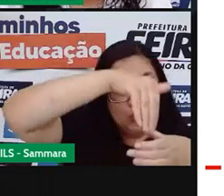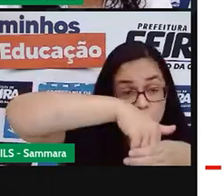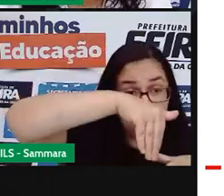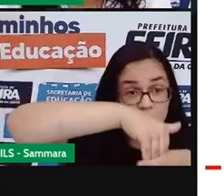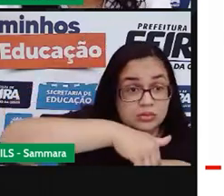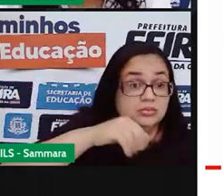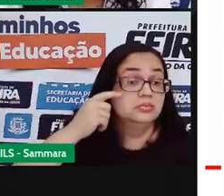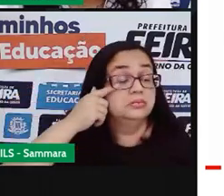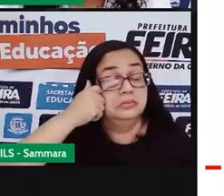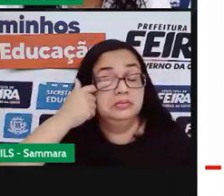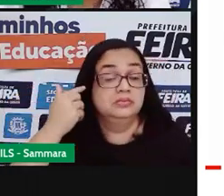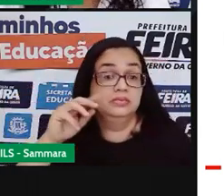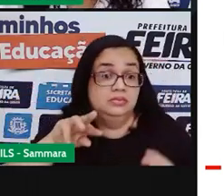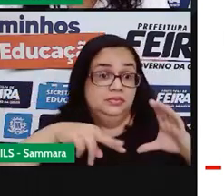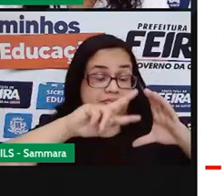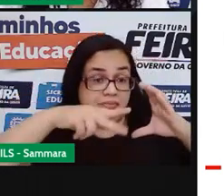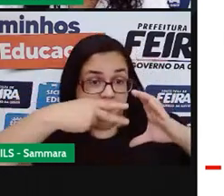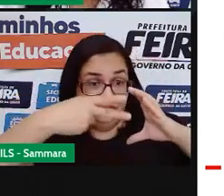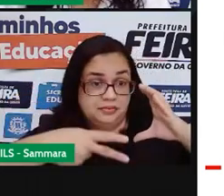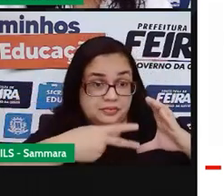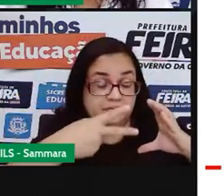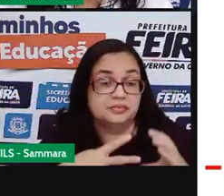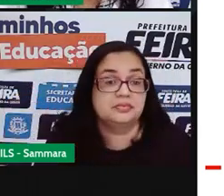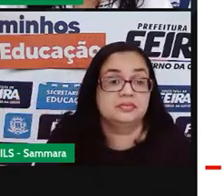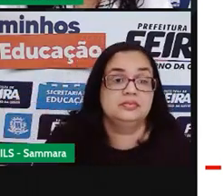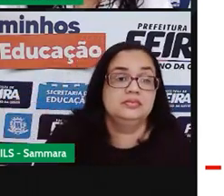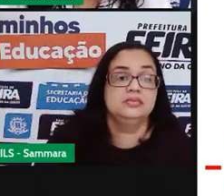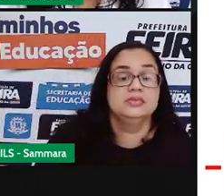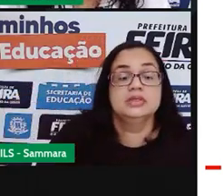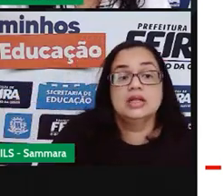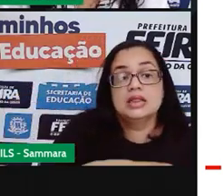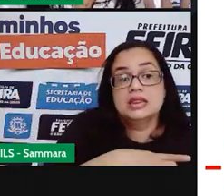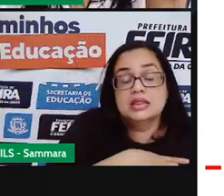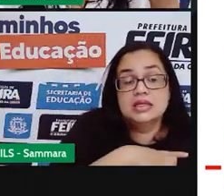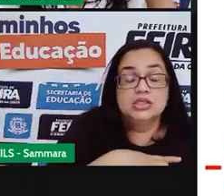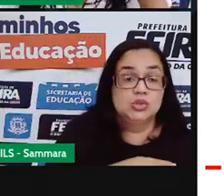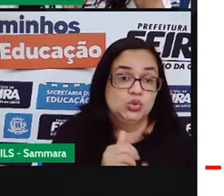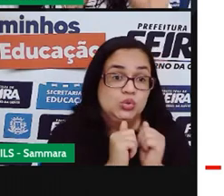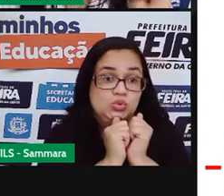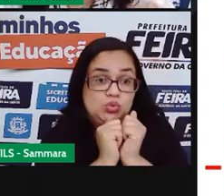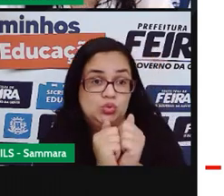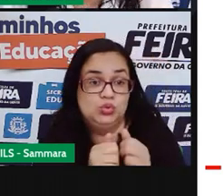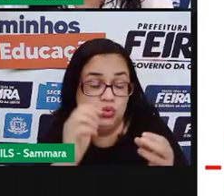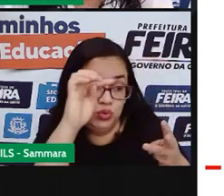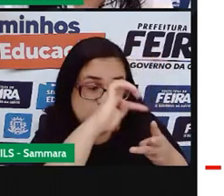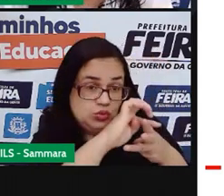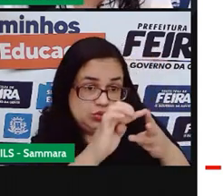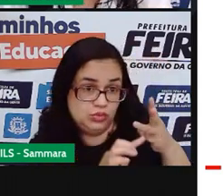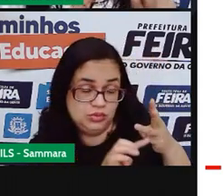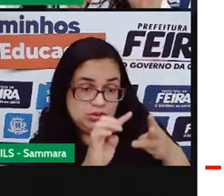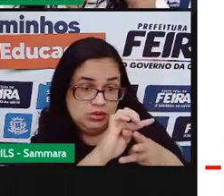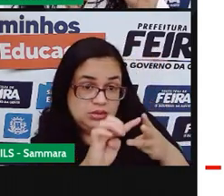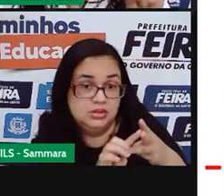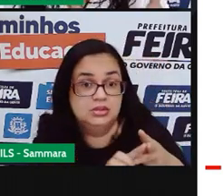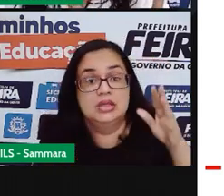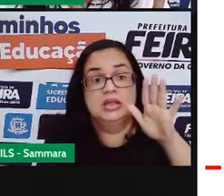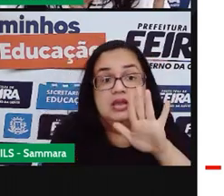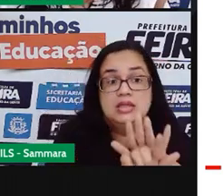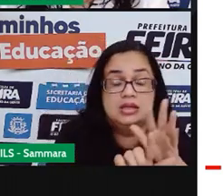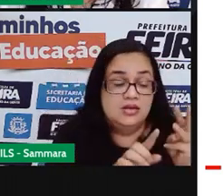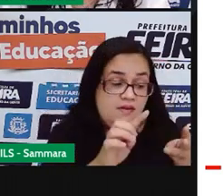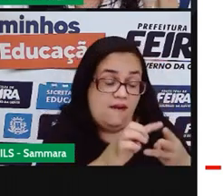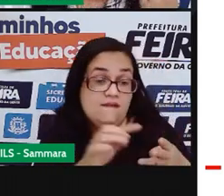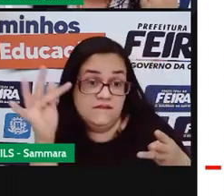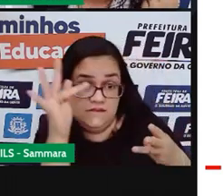da Câmara Municipal. Ou seja, eles têm que andar de acordo com três tipos de lei. a